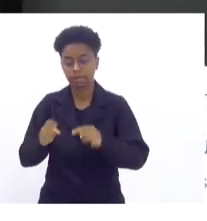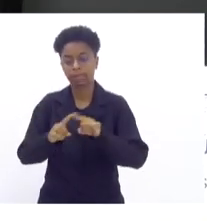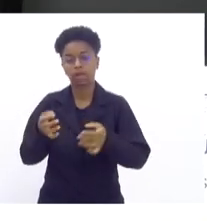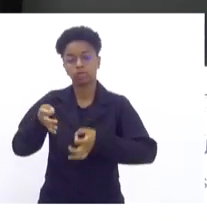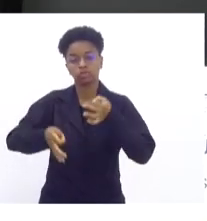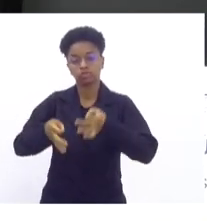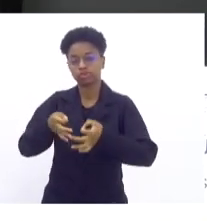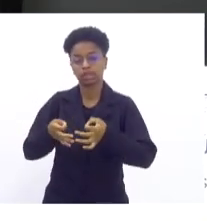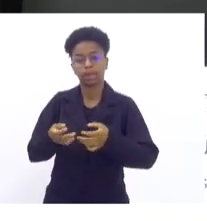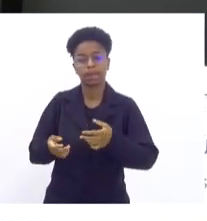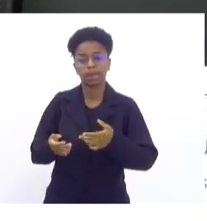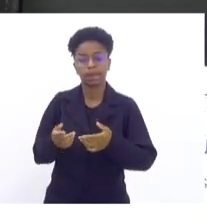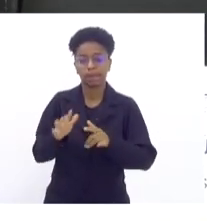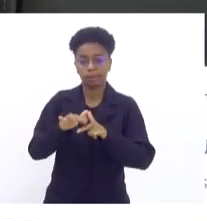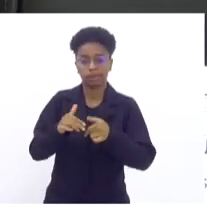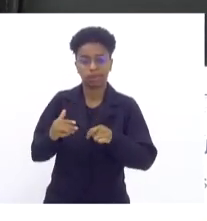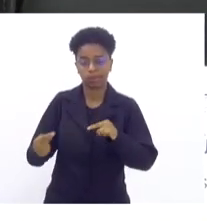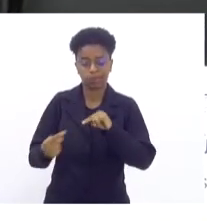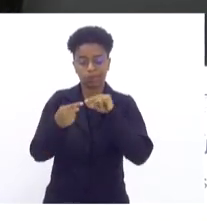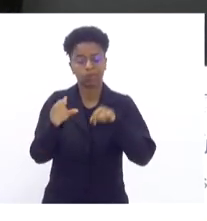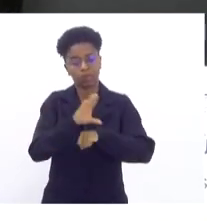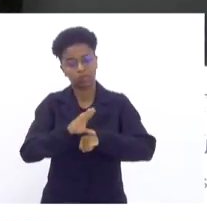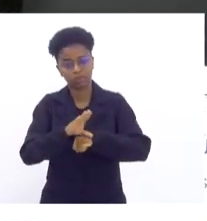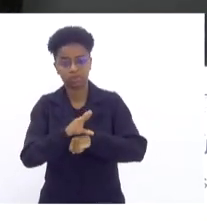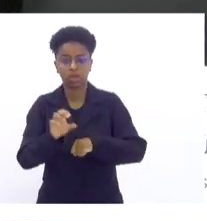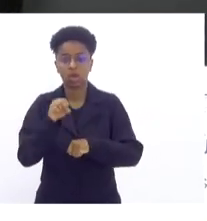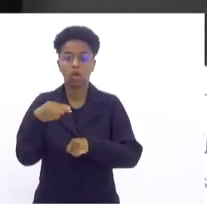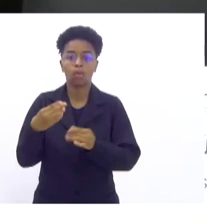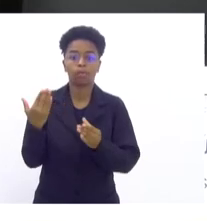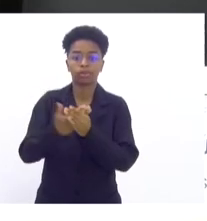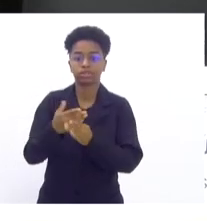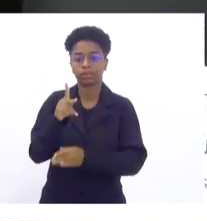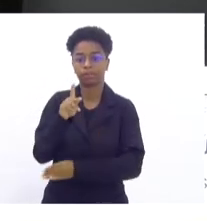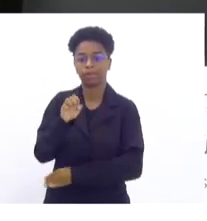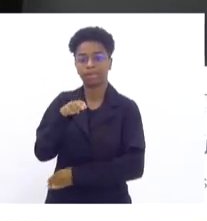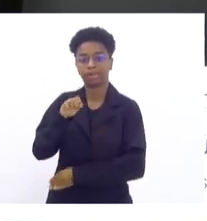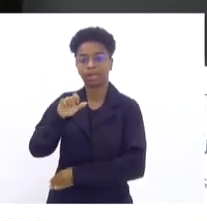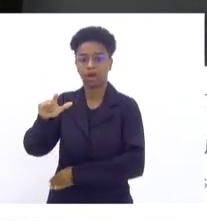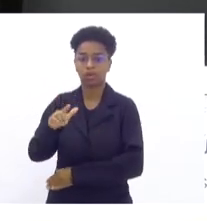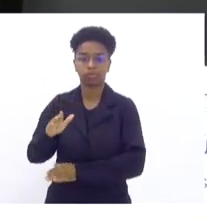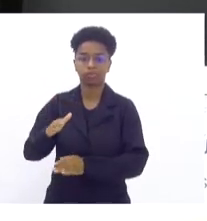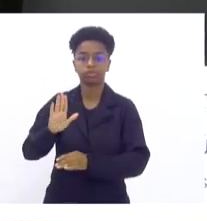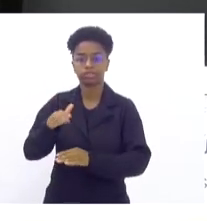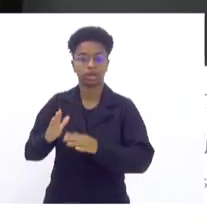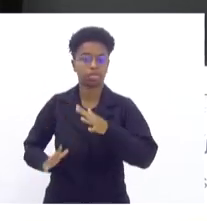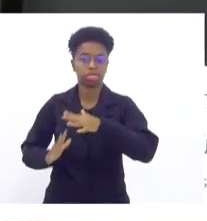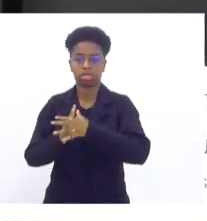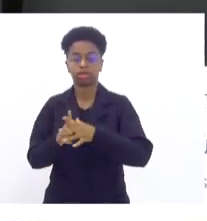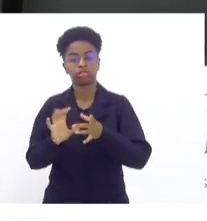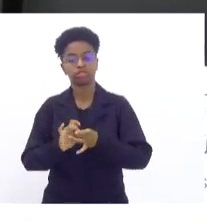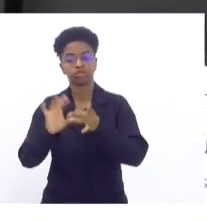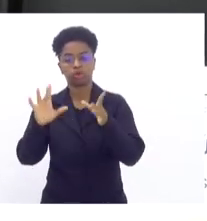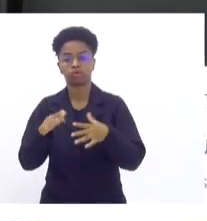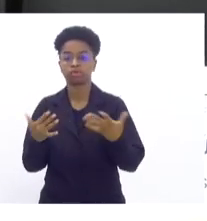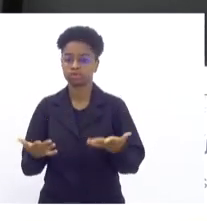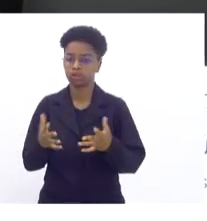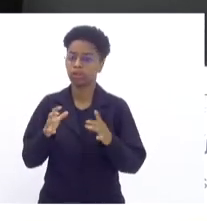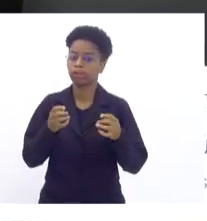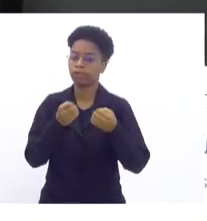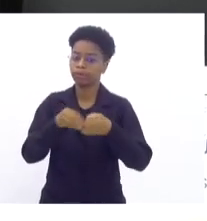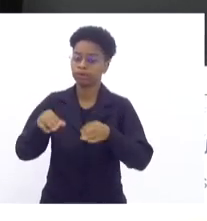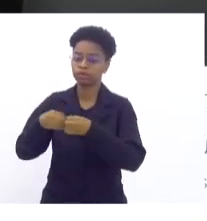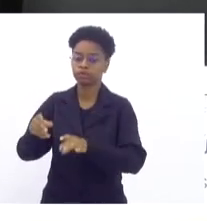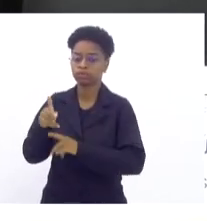baseado em uma constituição, em um código de processo penal ultrapassado, solta. Isso está refletindo em toda a população.